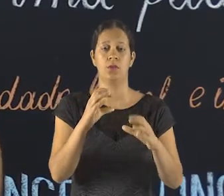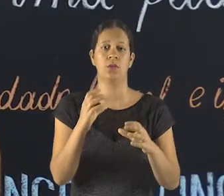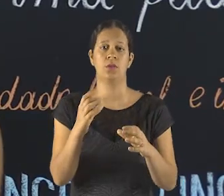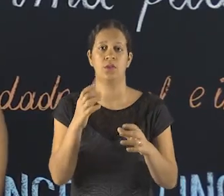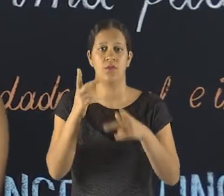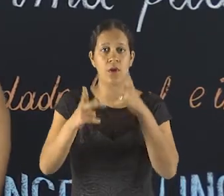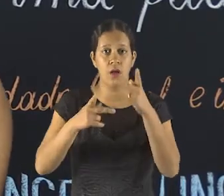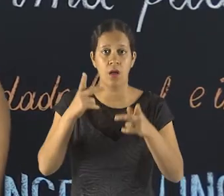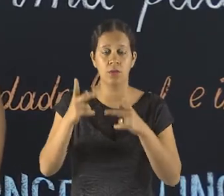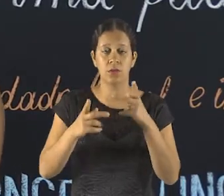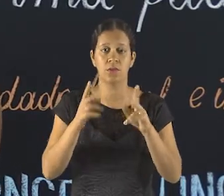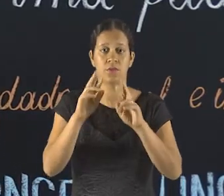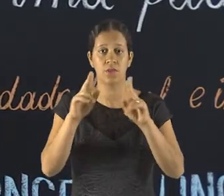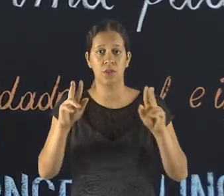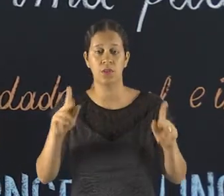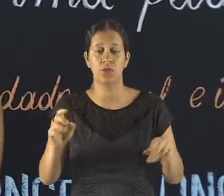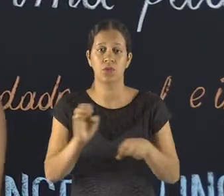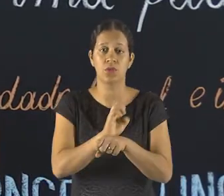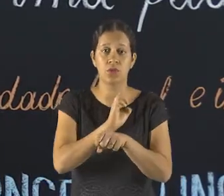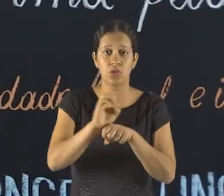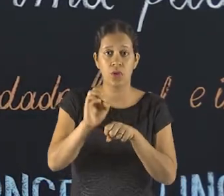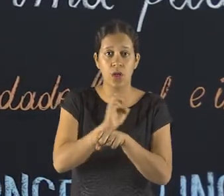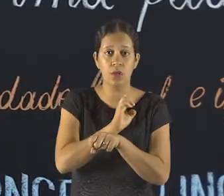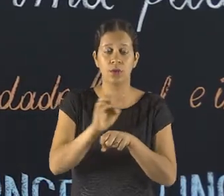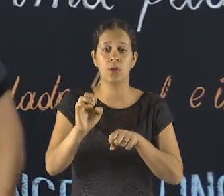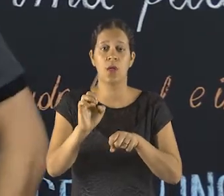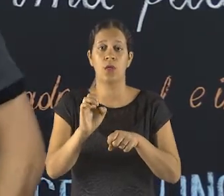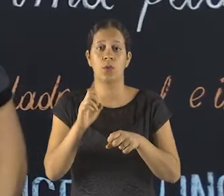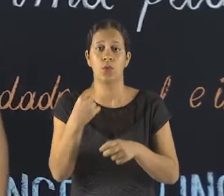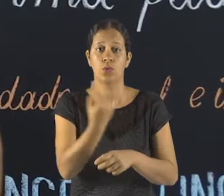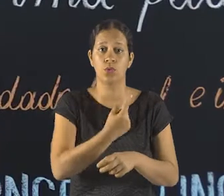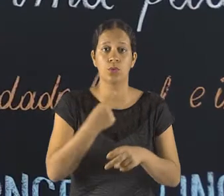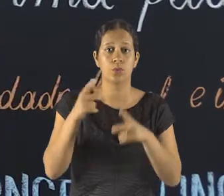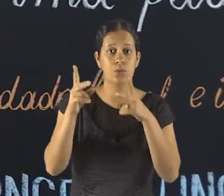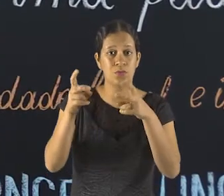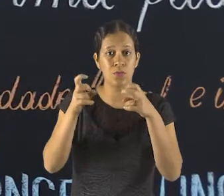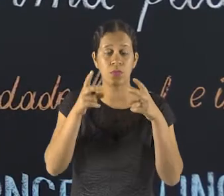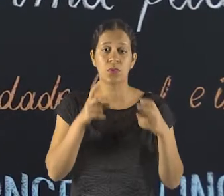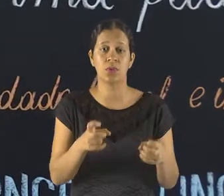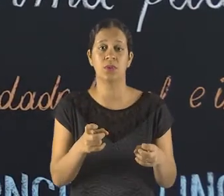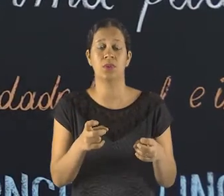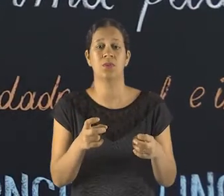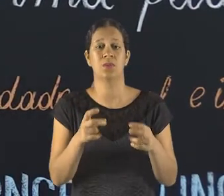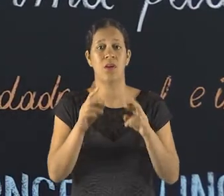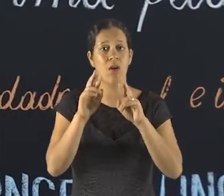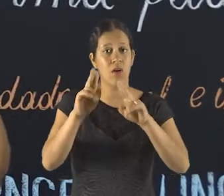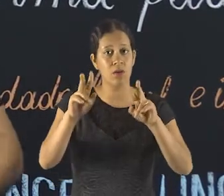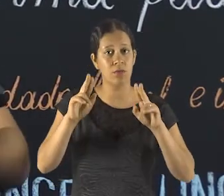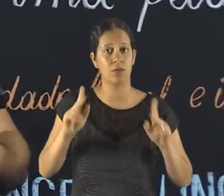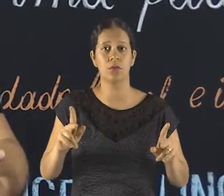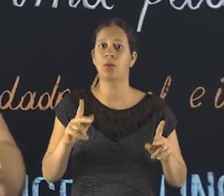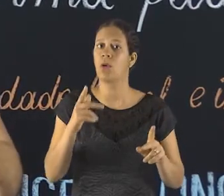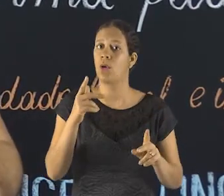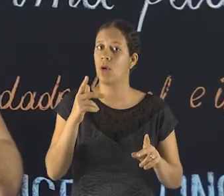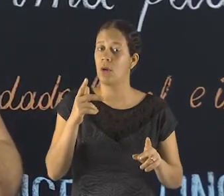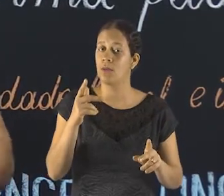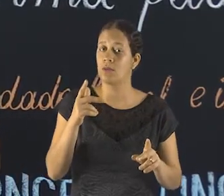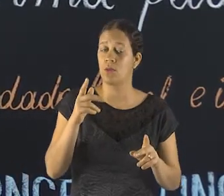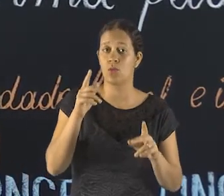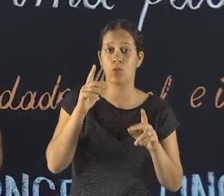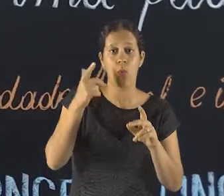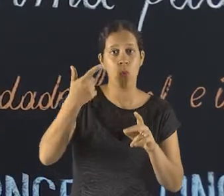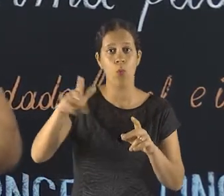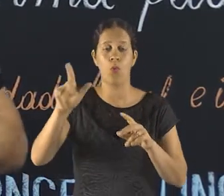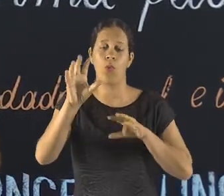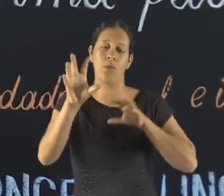esses falantes de diferentes estados utilizam a língua portuguesa, a gente percebe uma distinção muito forte em relação a outras regiões.